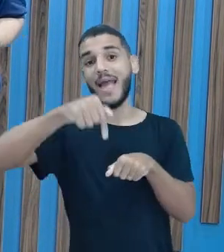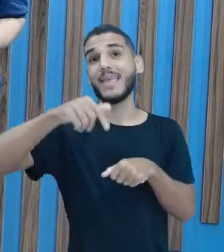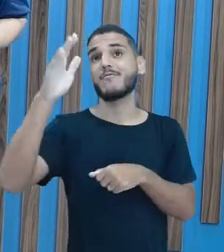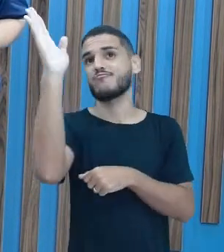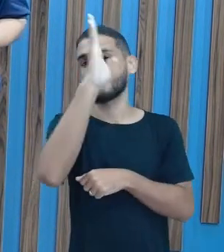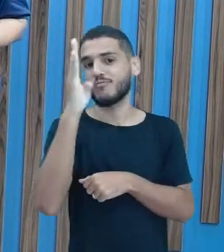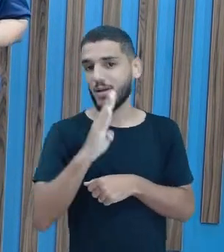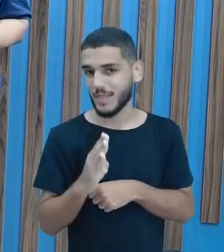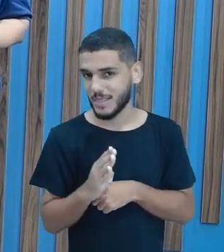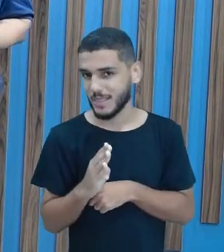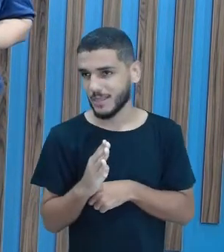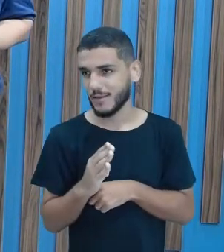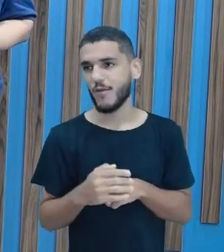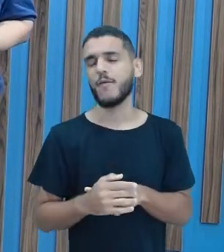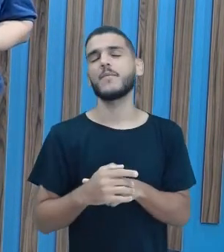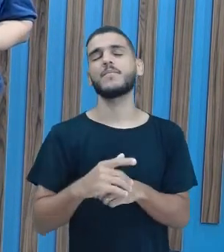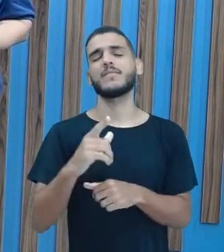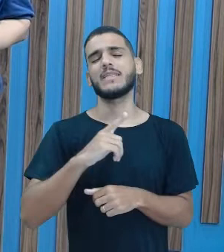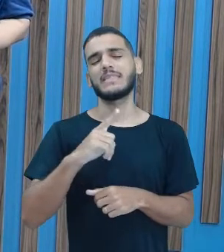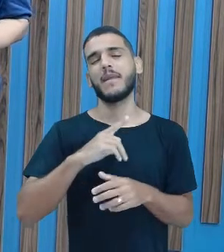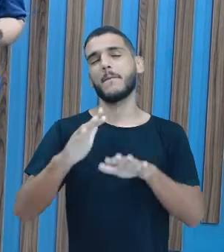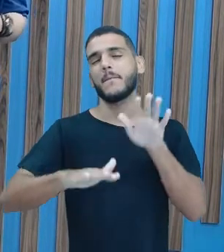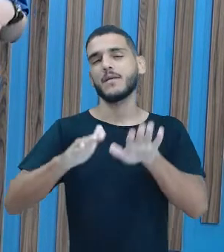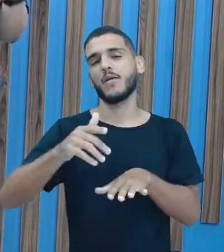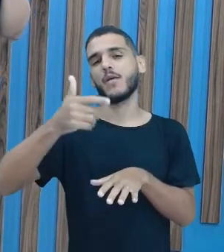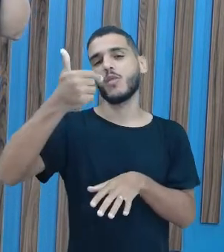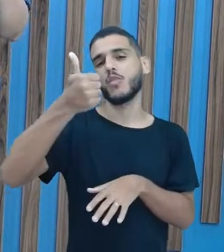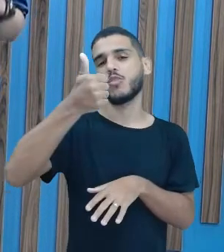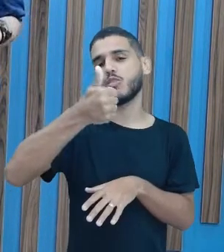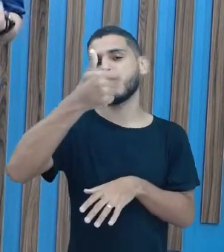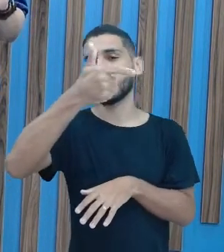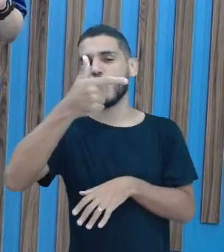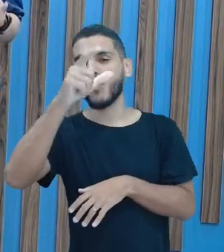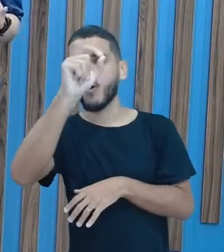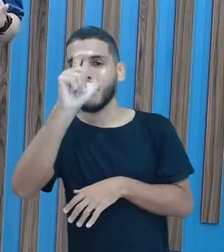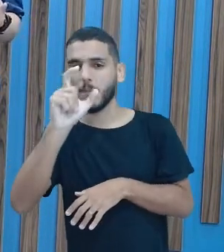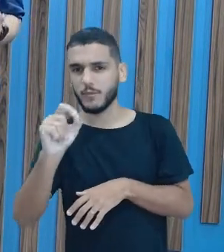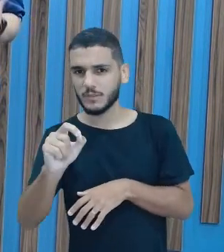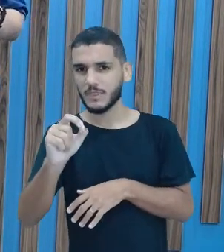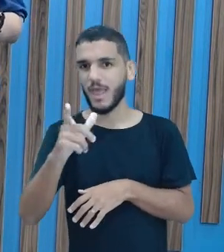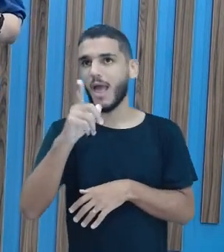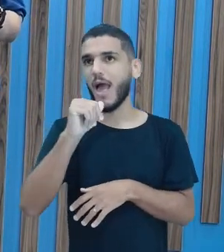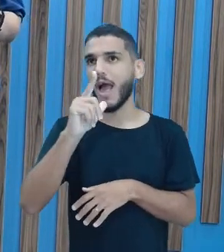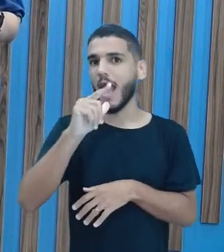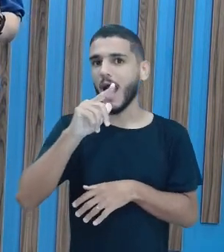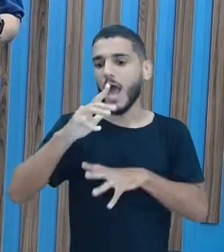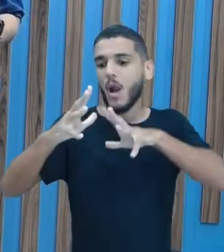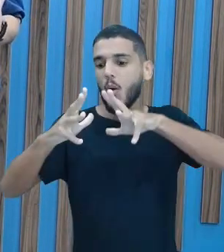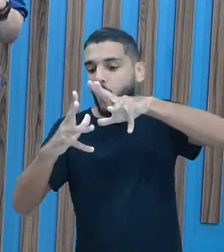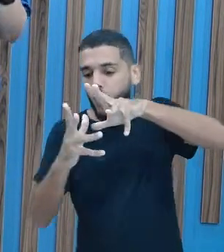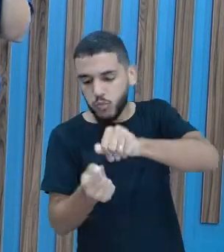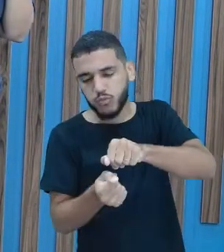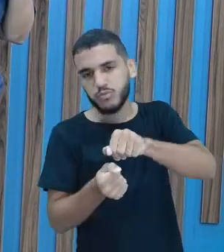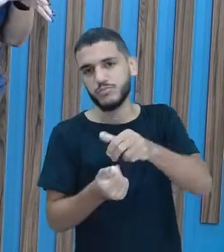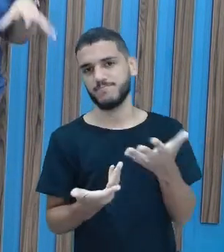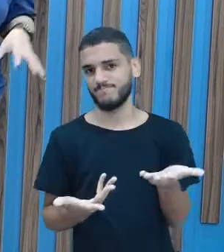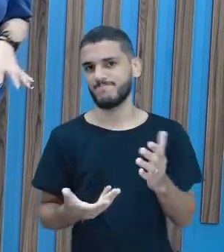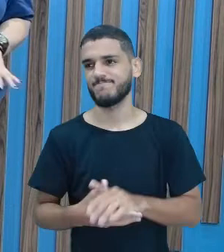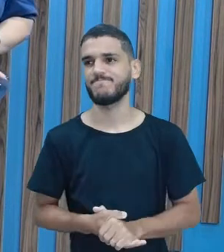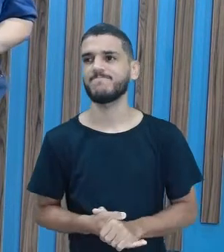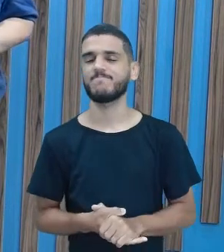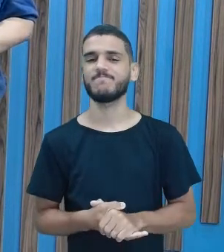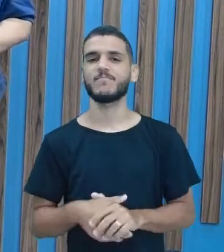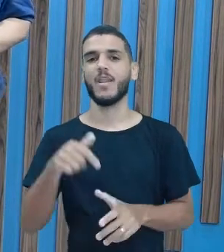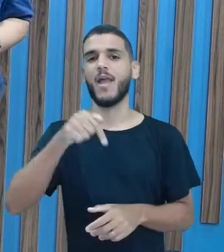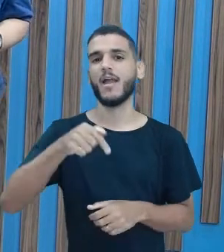12% de toda essa água do planeta. Então, é muita água, né? Água doce disponível aqui no